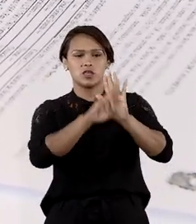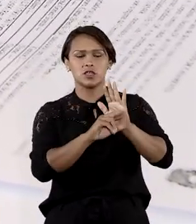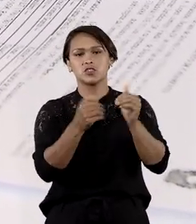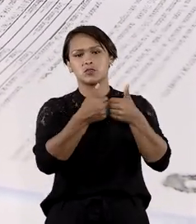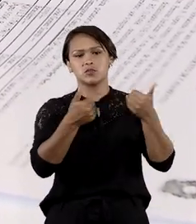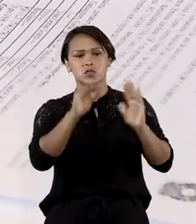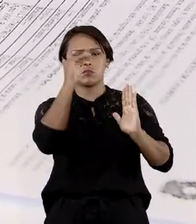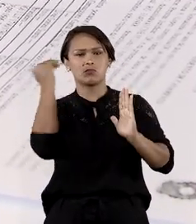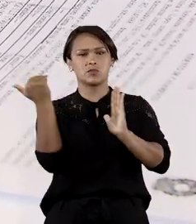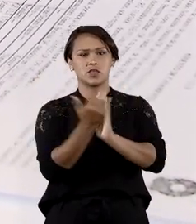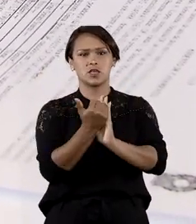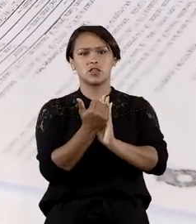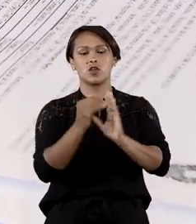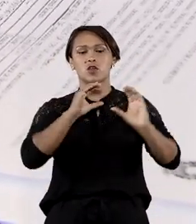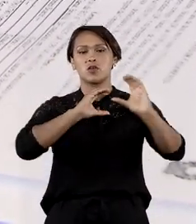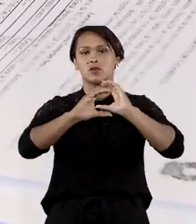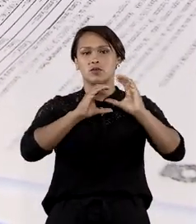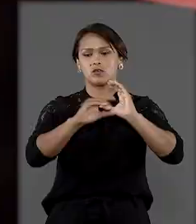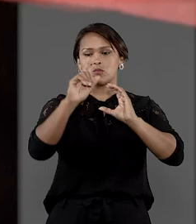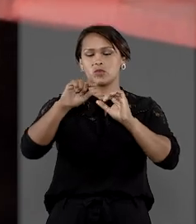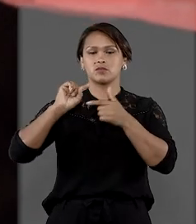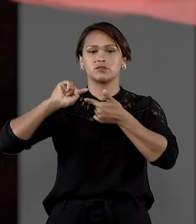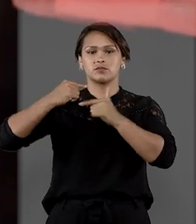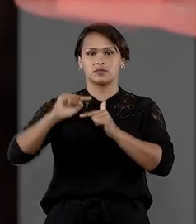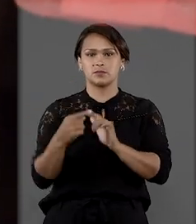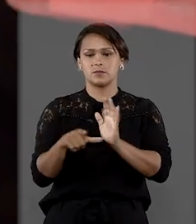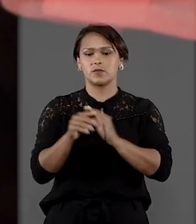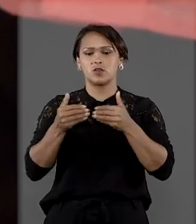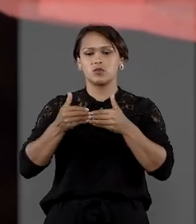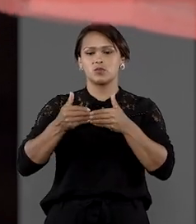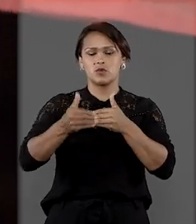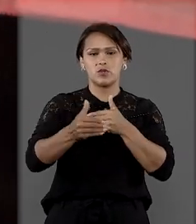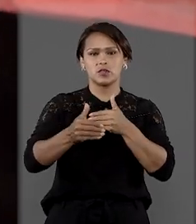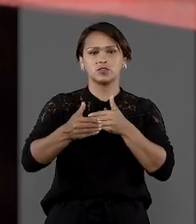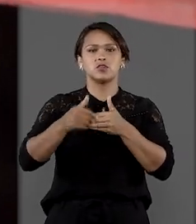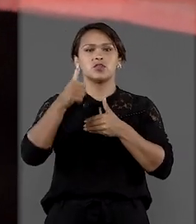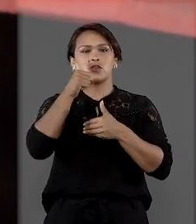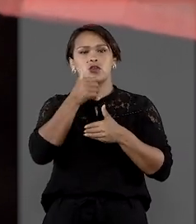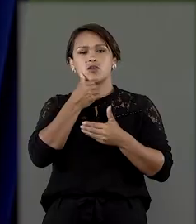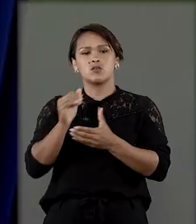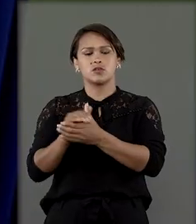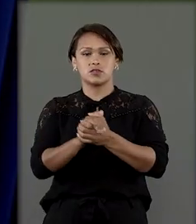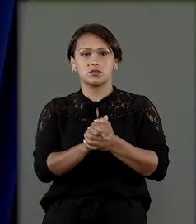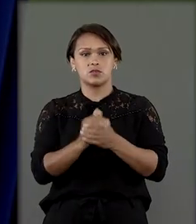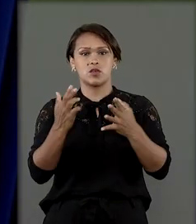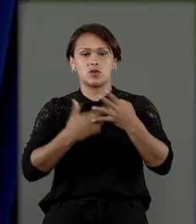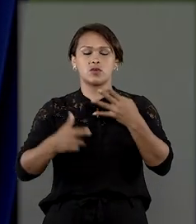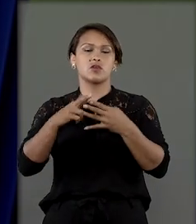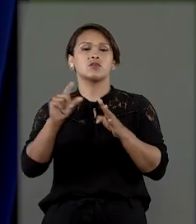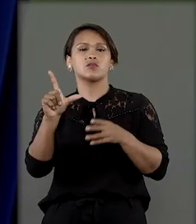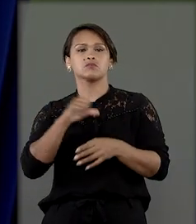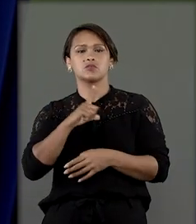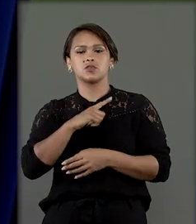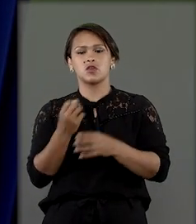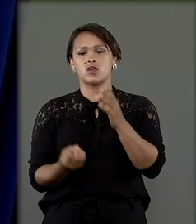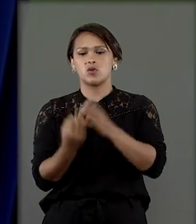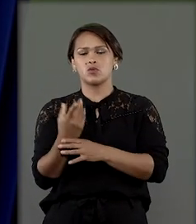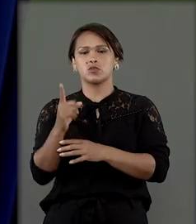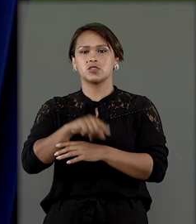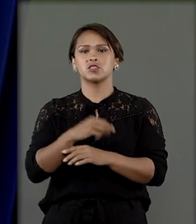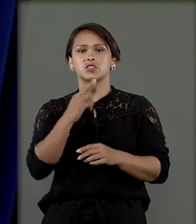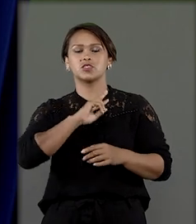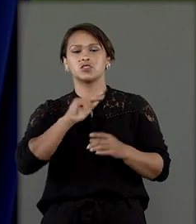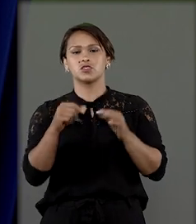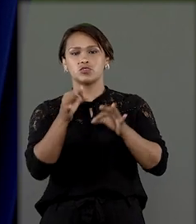de separação obrigatória comunica-se o patrimônio adquirido na constância do casamento. O recurso teve origem em pedido de